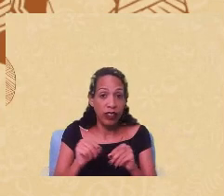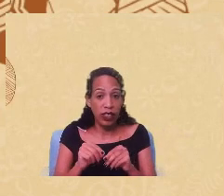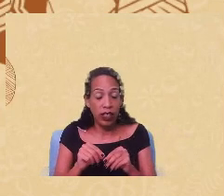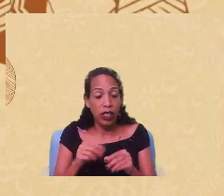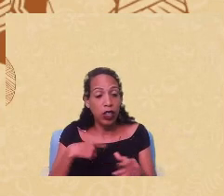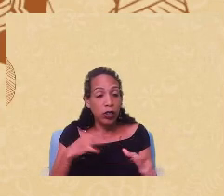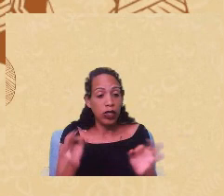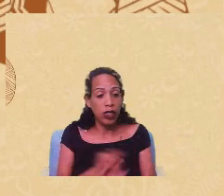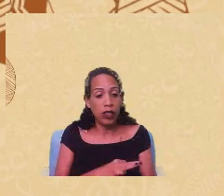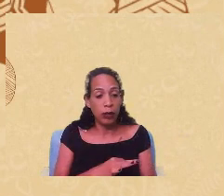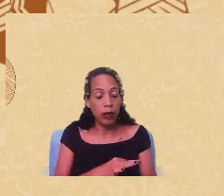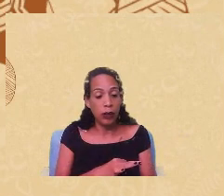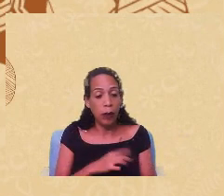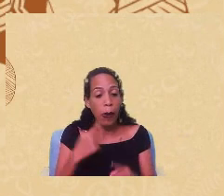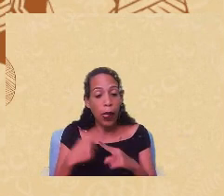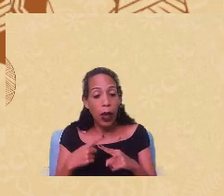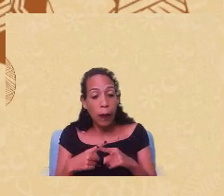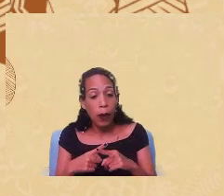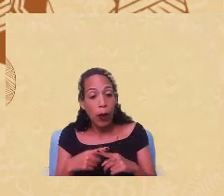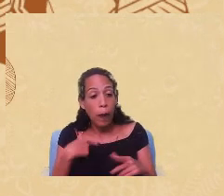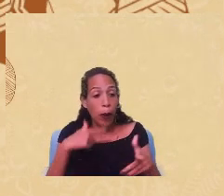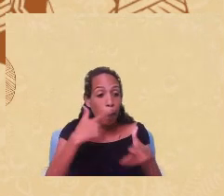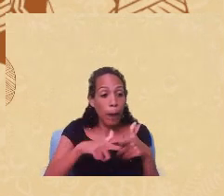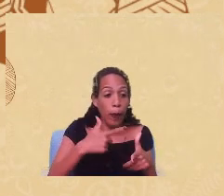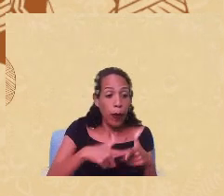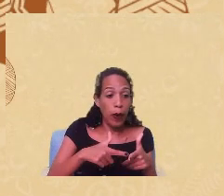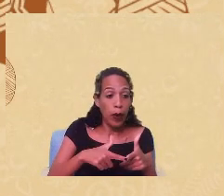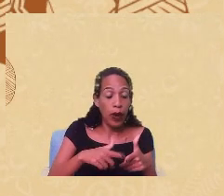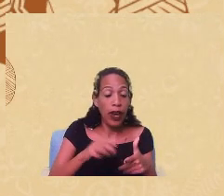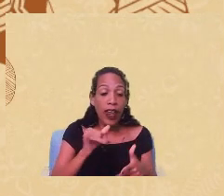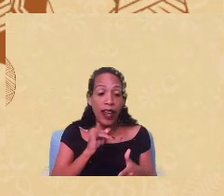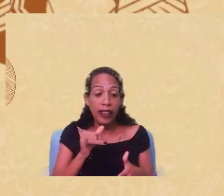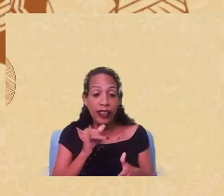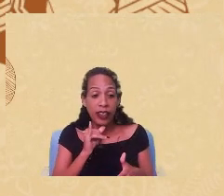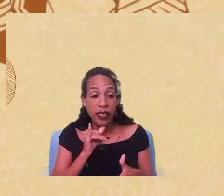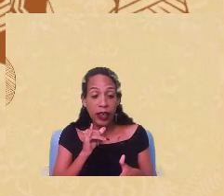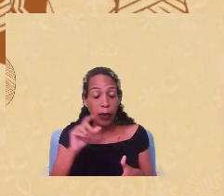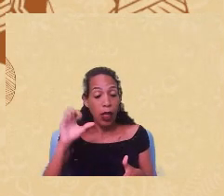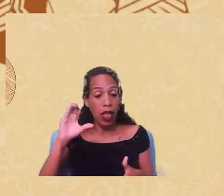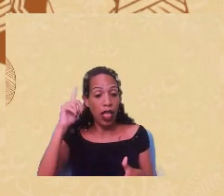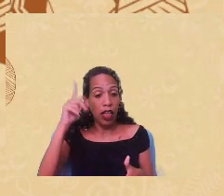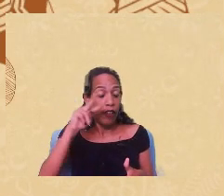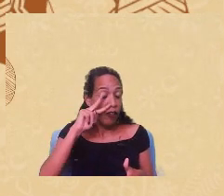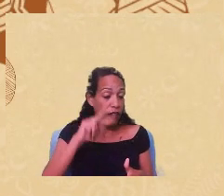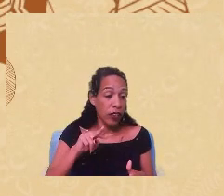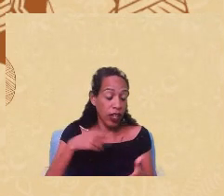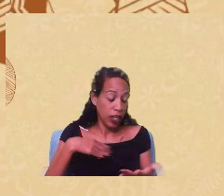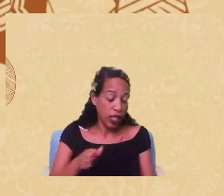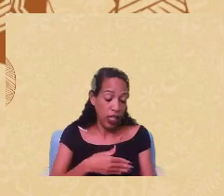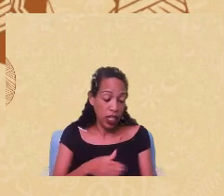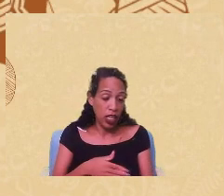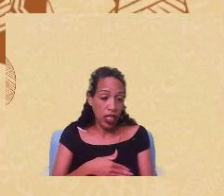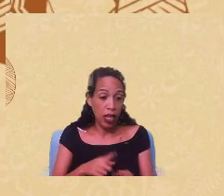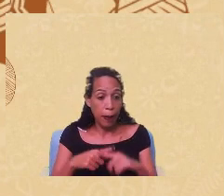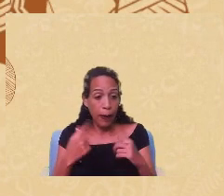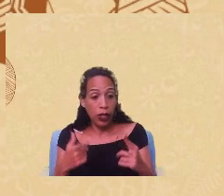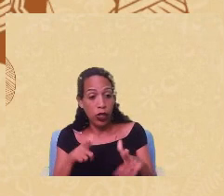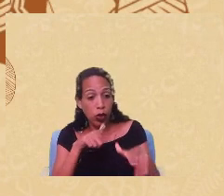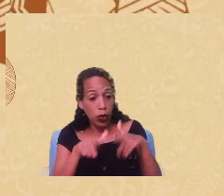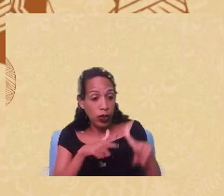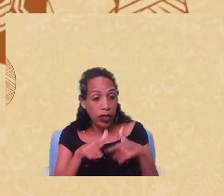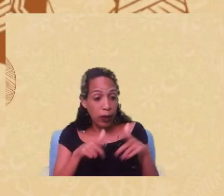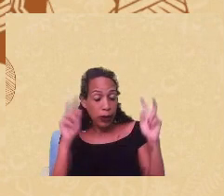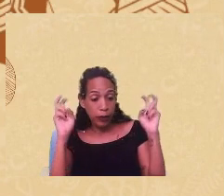com isso por que o meu problema para dar um exemplo claro eu fui revisar e ler inclusive a partir do trabalho do Pena